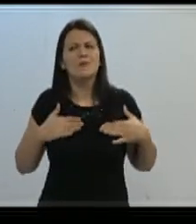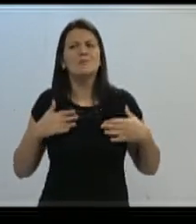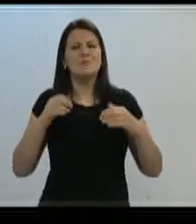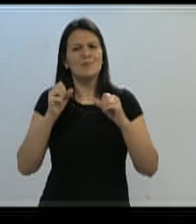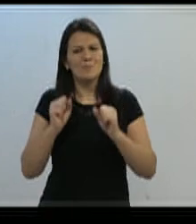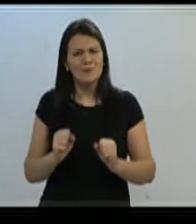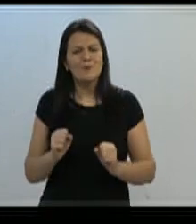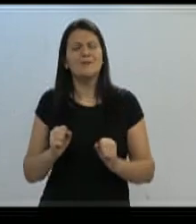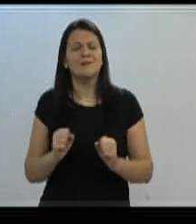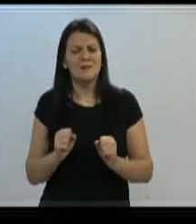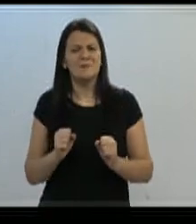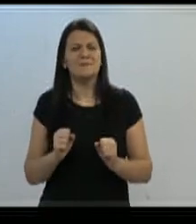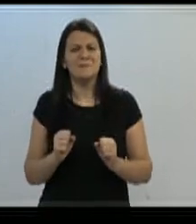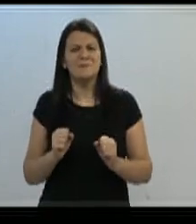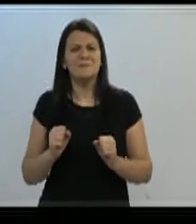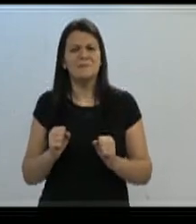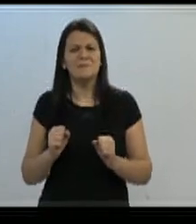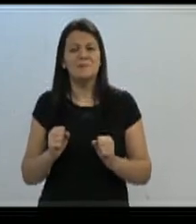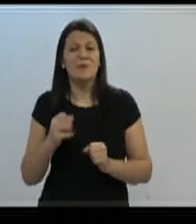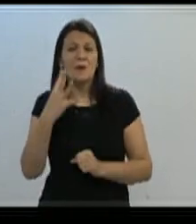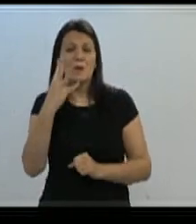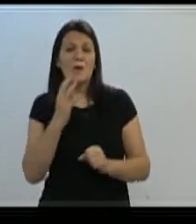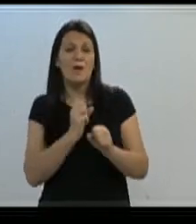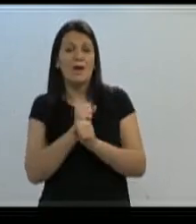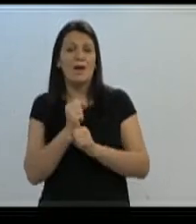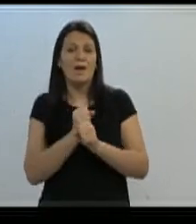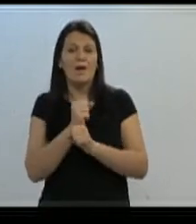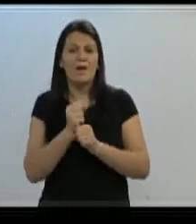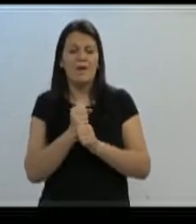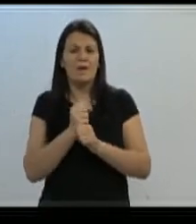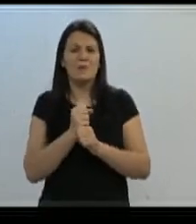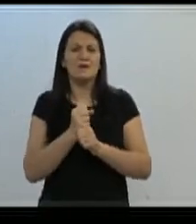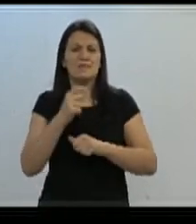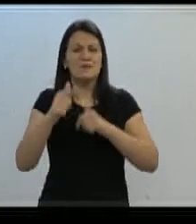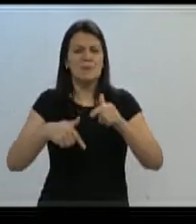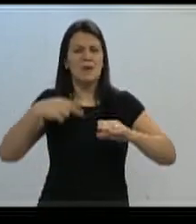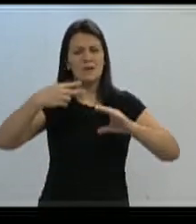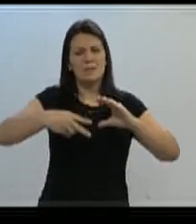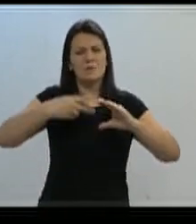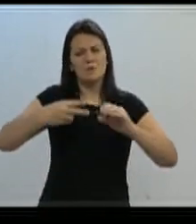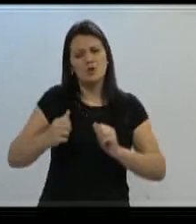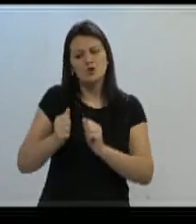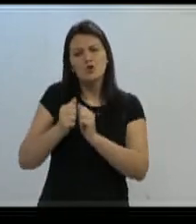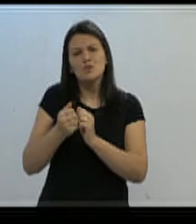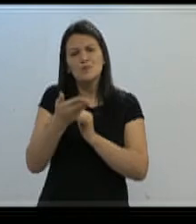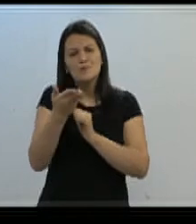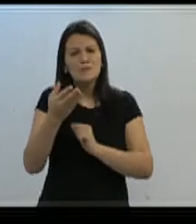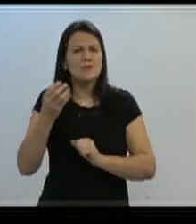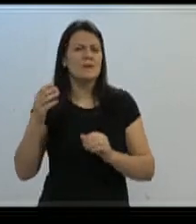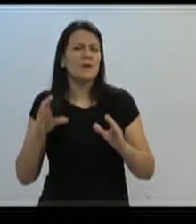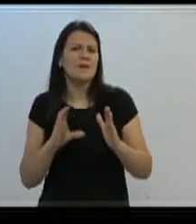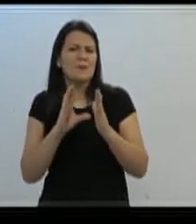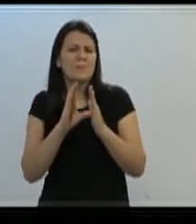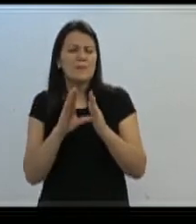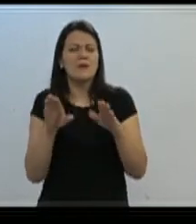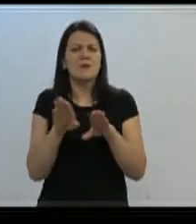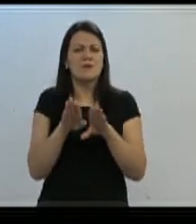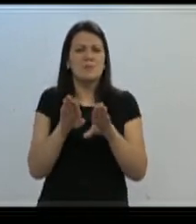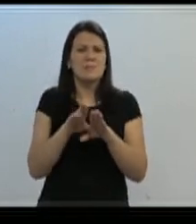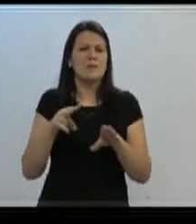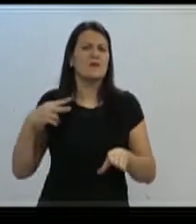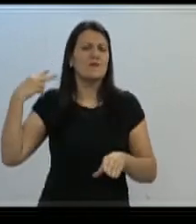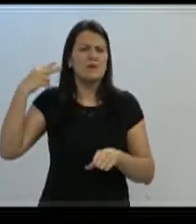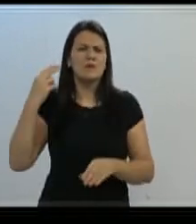ocupado aí durante quatro anos a Câmara de Vereadores ao seu lado, né, você tendo vereador também, pelo seu